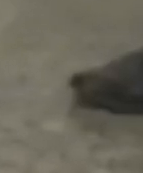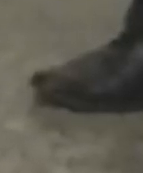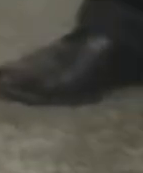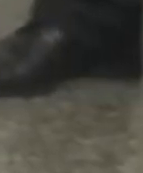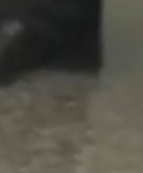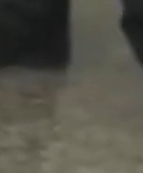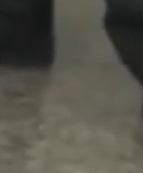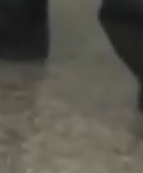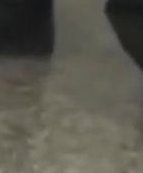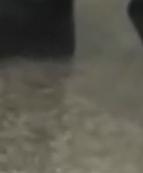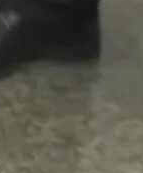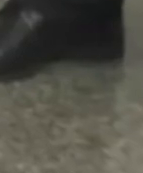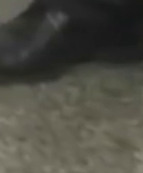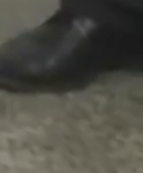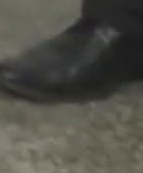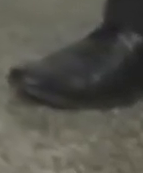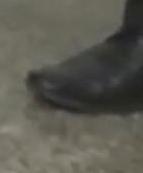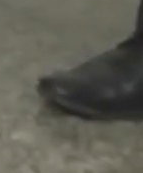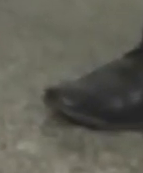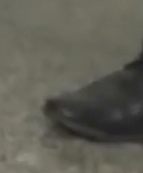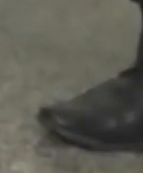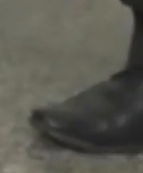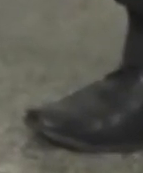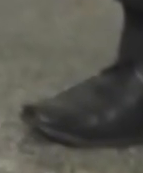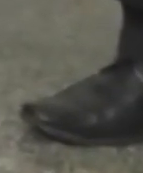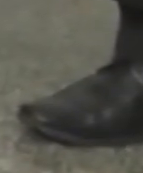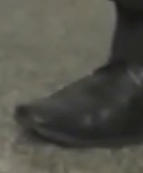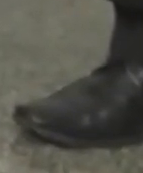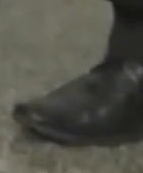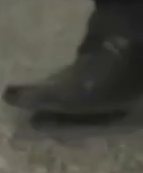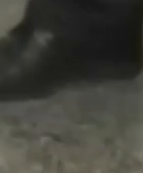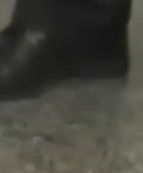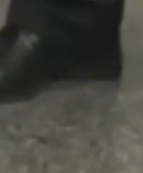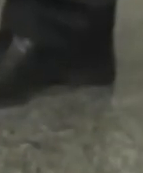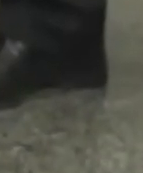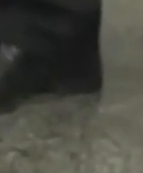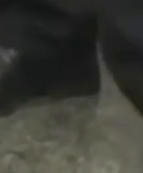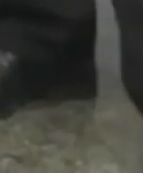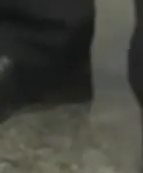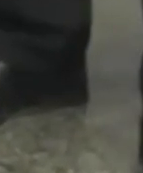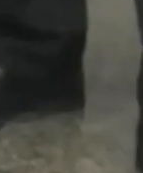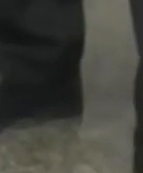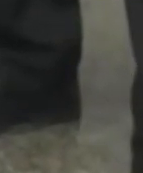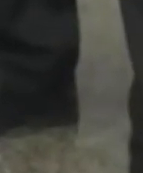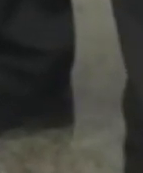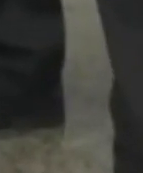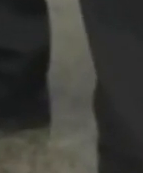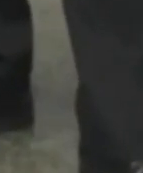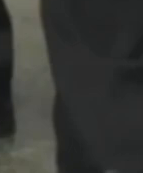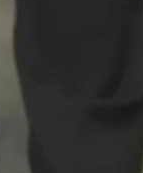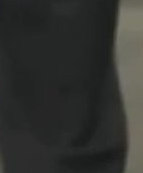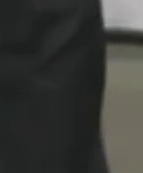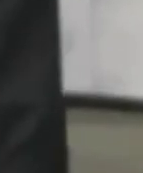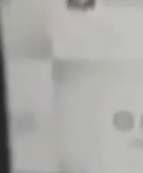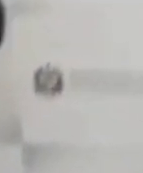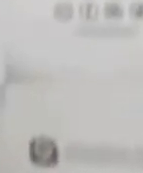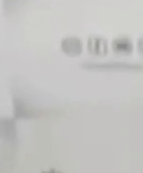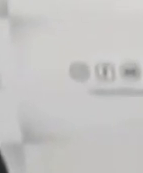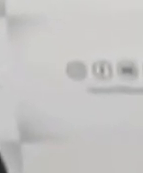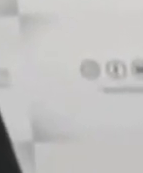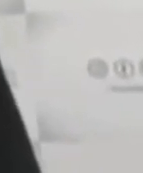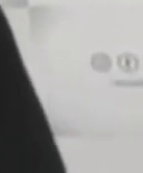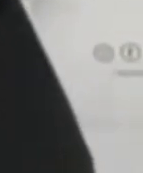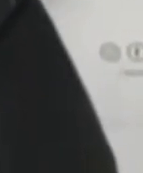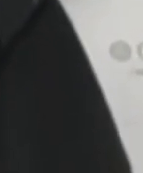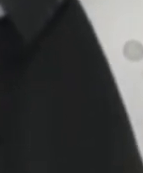vulnerabilidade social, dependentes químicos e pacientes com transtornos mentais e comportamentais. O